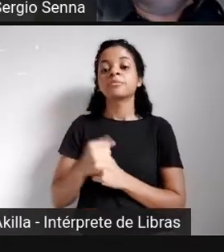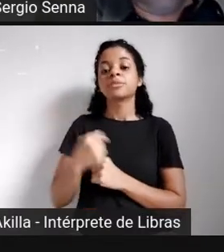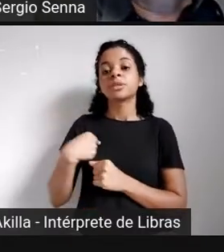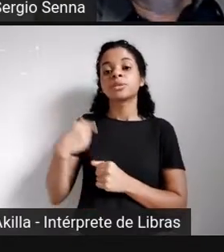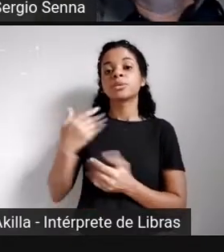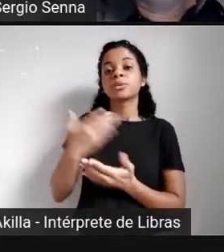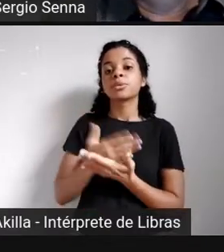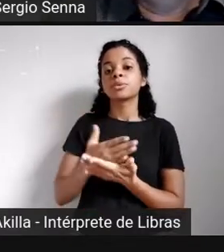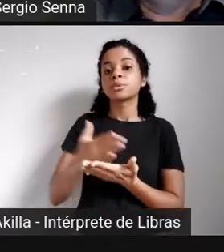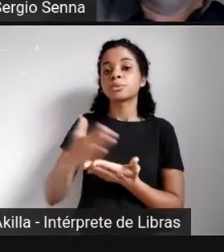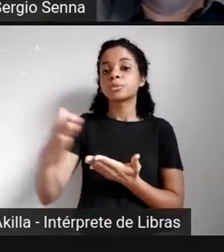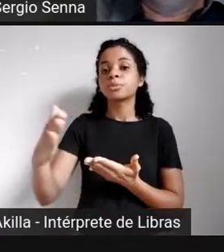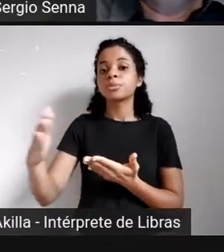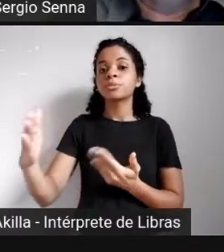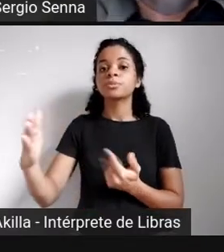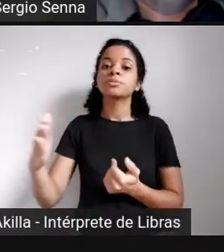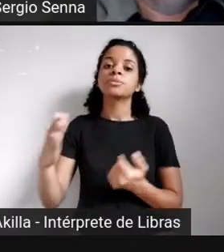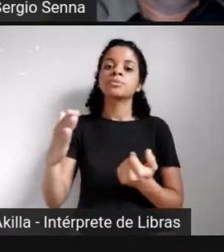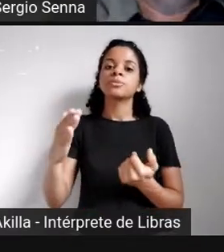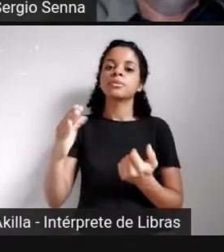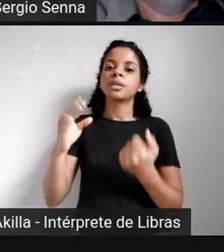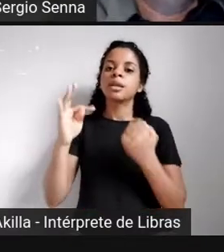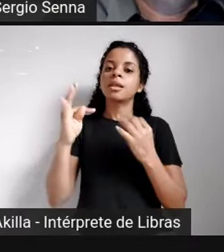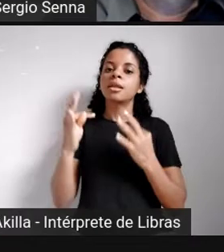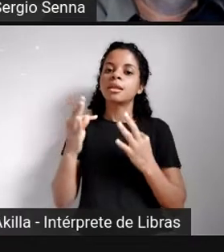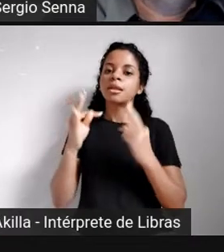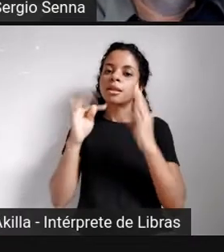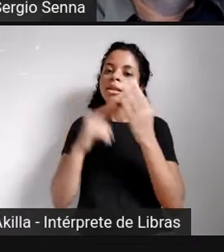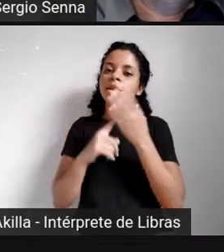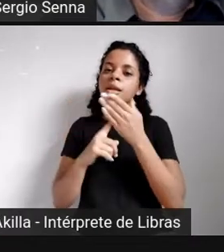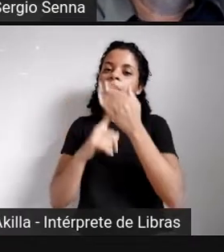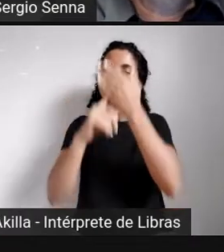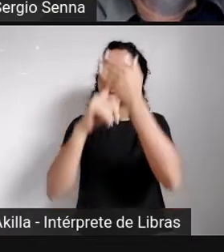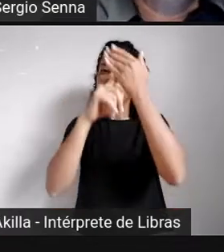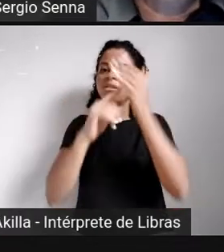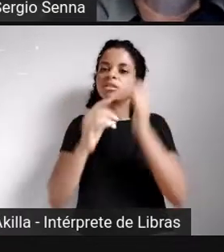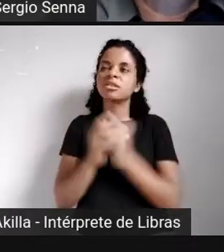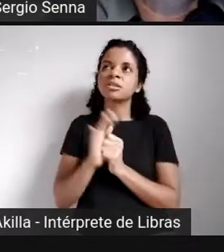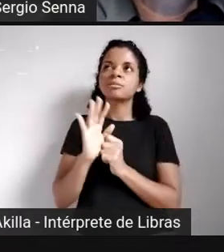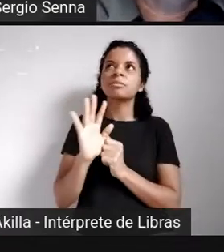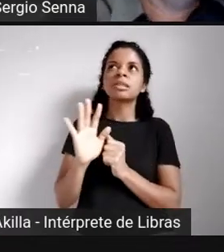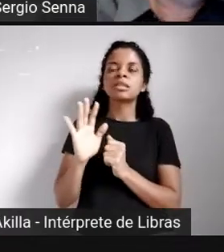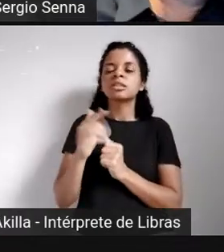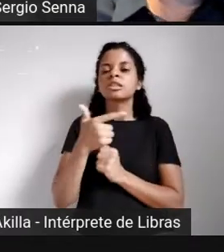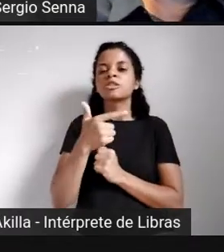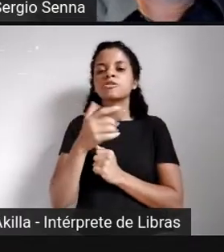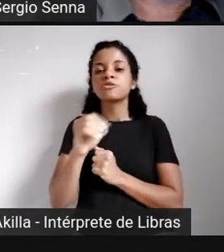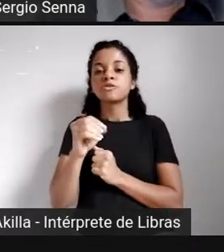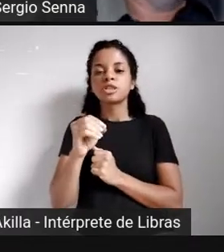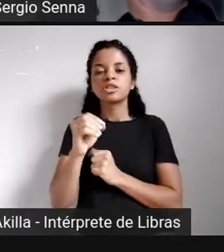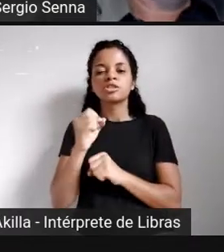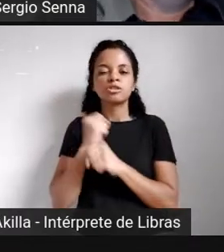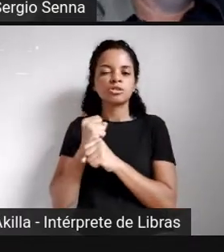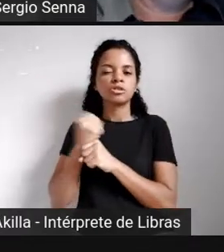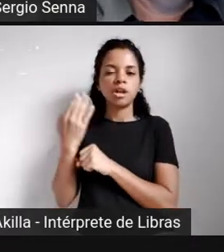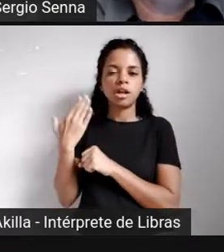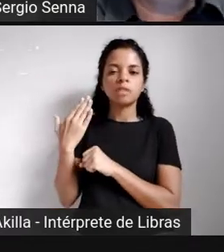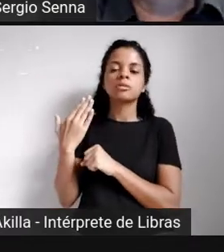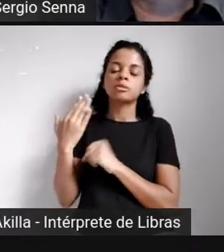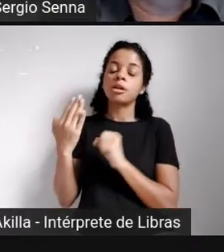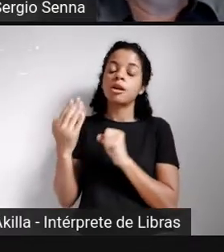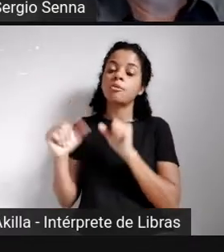área tecnológica e depois eu transitei, faz aí uns 25 anos para psicologia. Então, venho da área